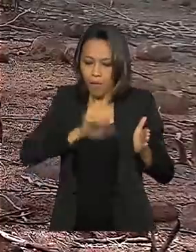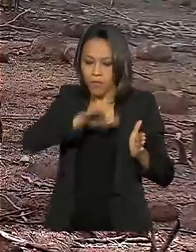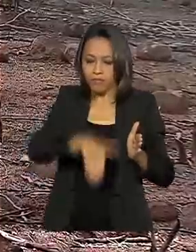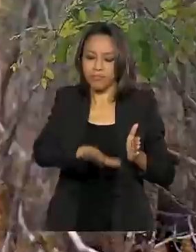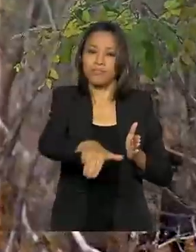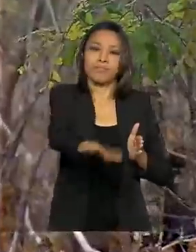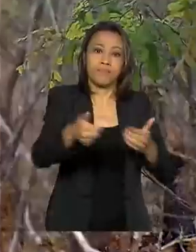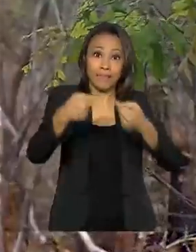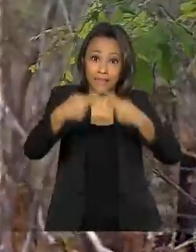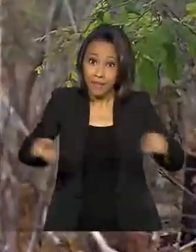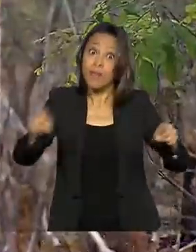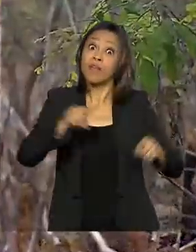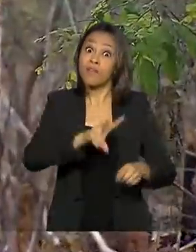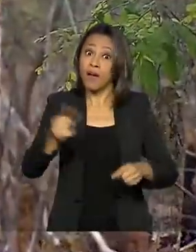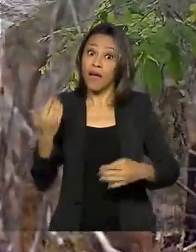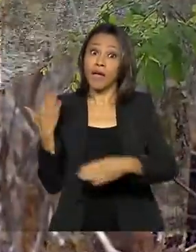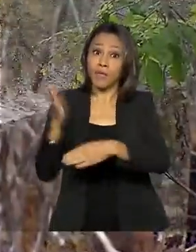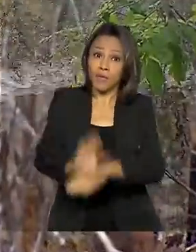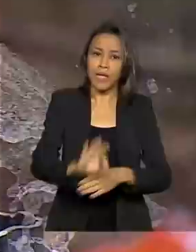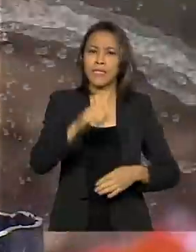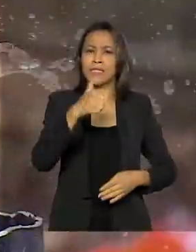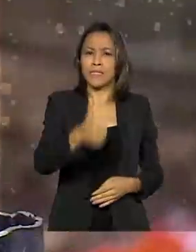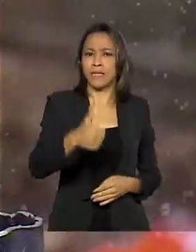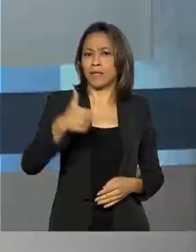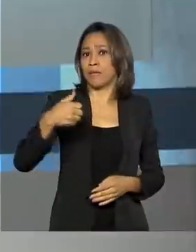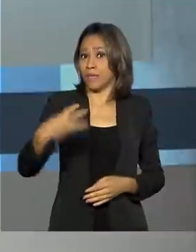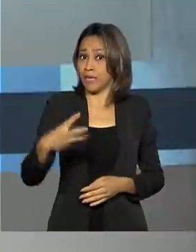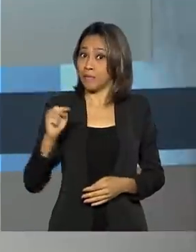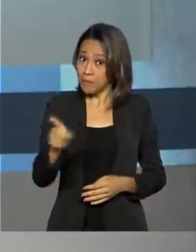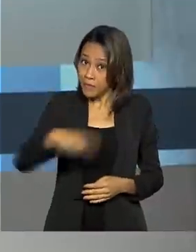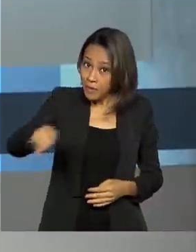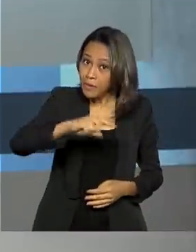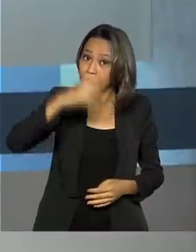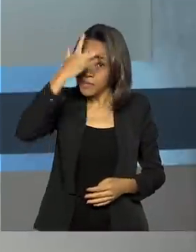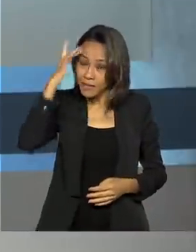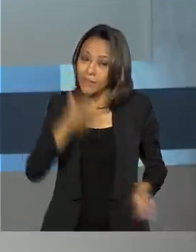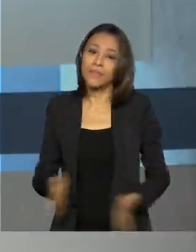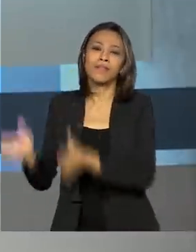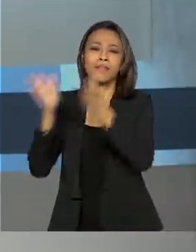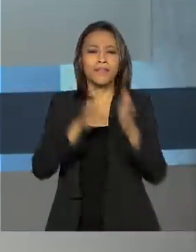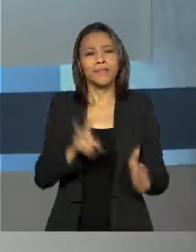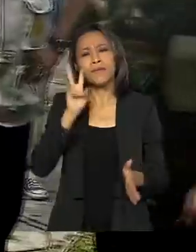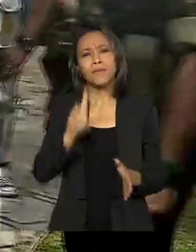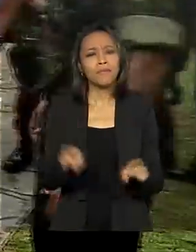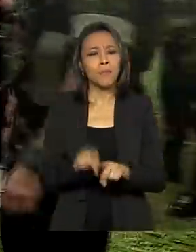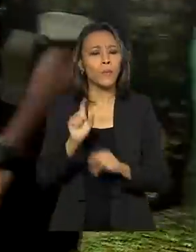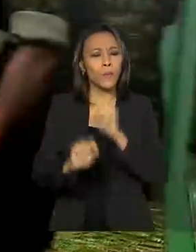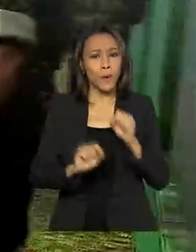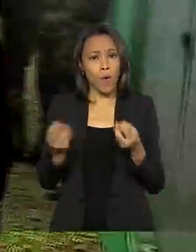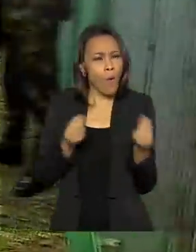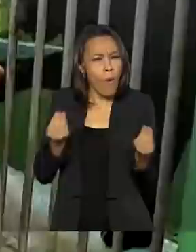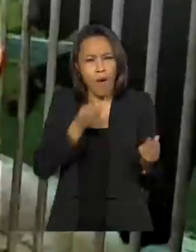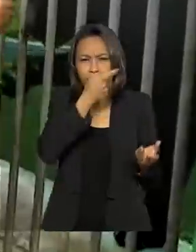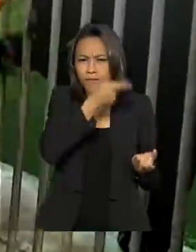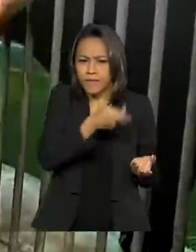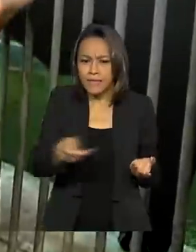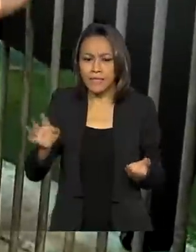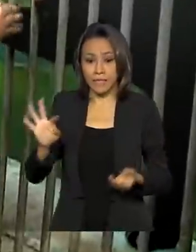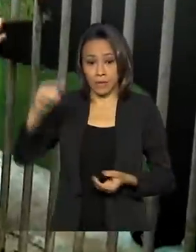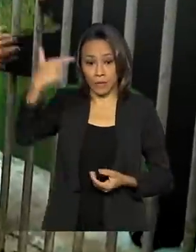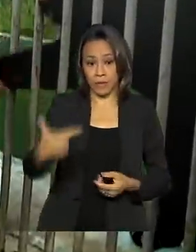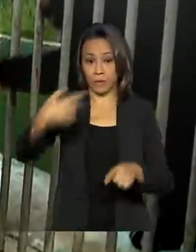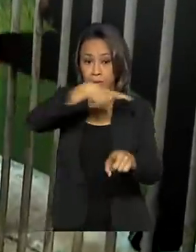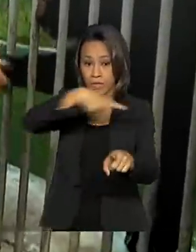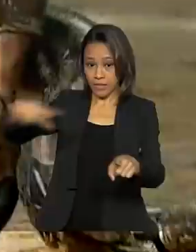beneficiar mais de 113 mil pessoas. Você vai ver também como está sendo a visita do vice-presidente Hamilton